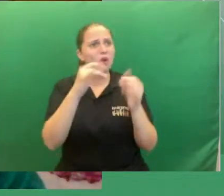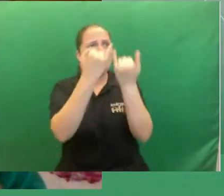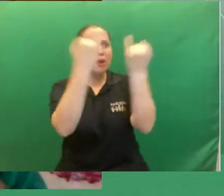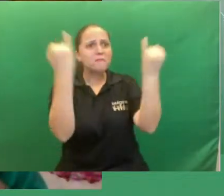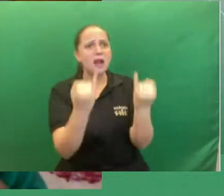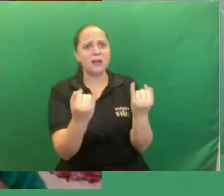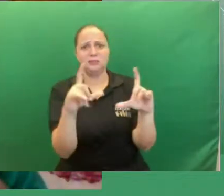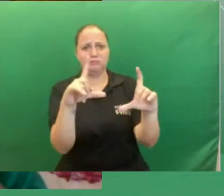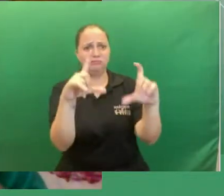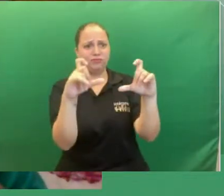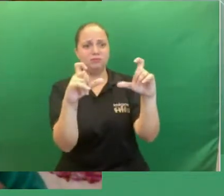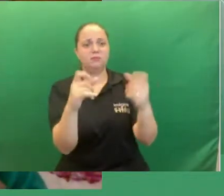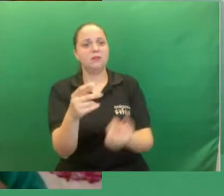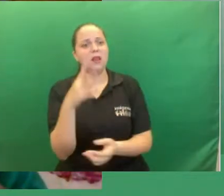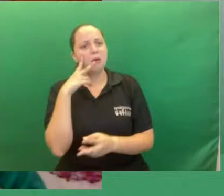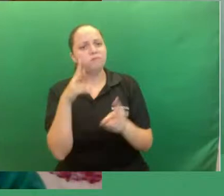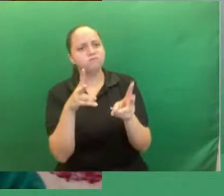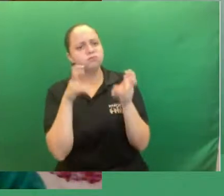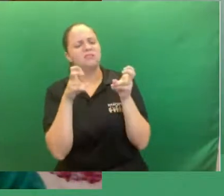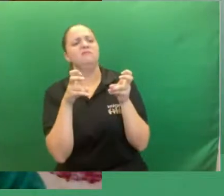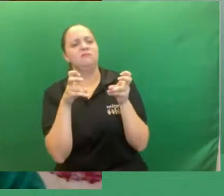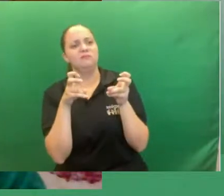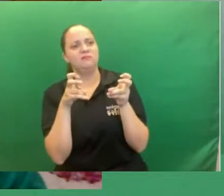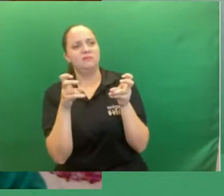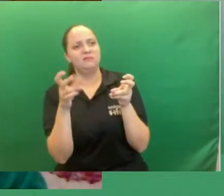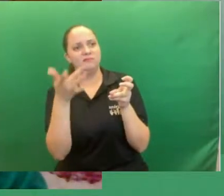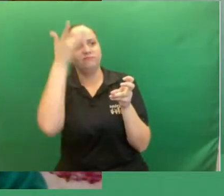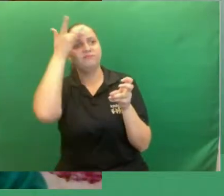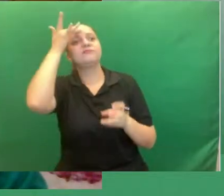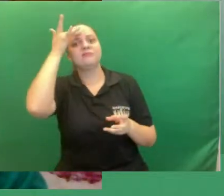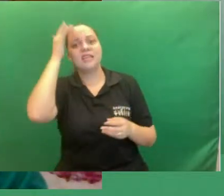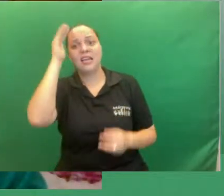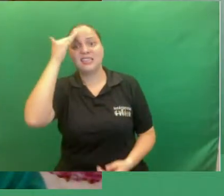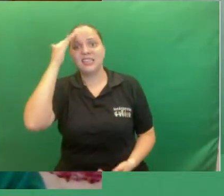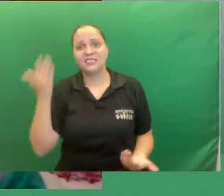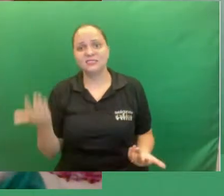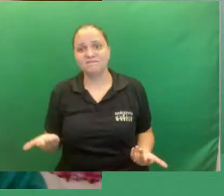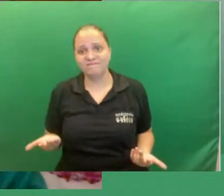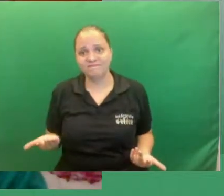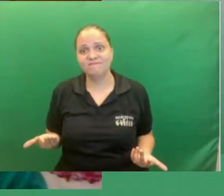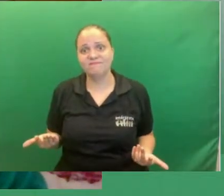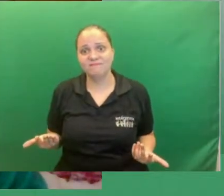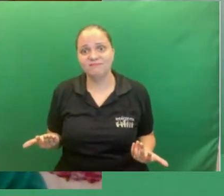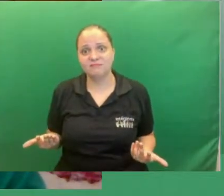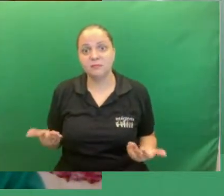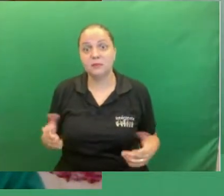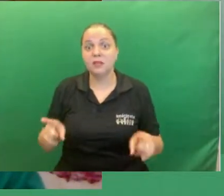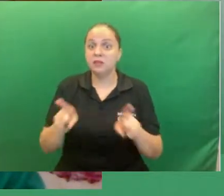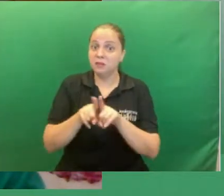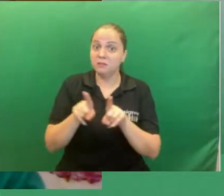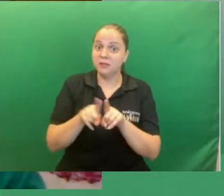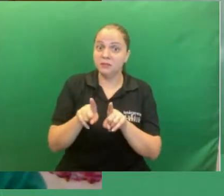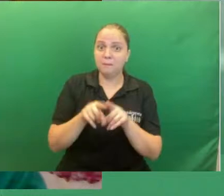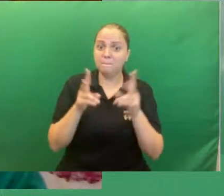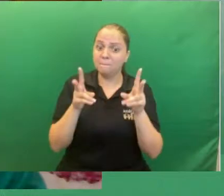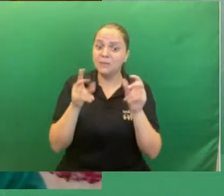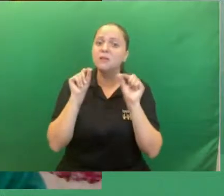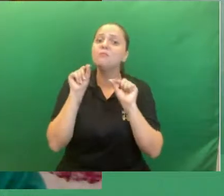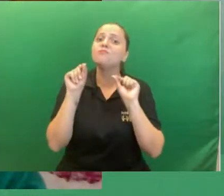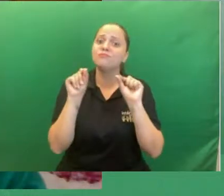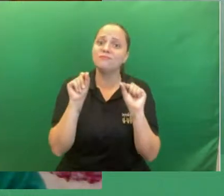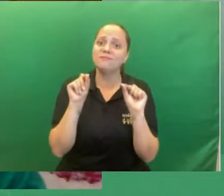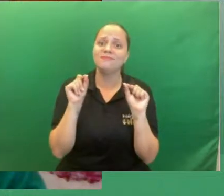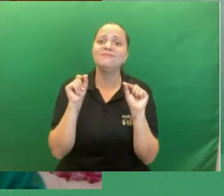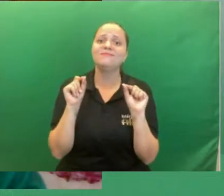uma interpretação prévia daquilo né então eu acho importante nessa pergunta também a gente perceber que